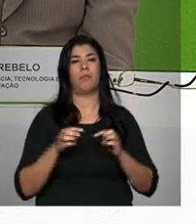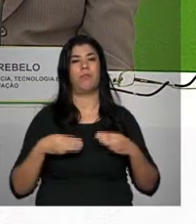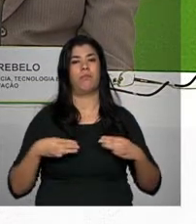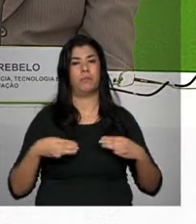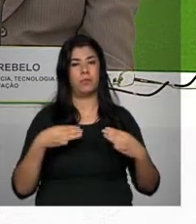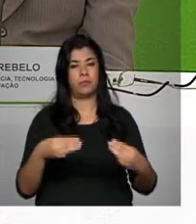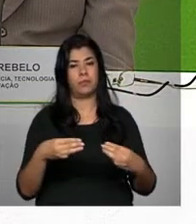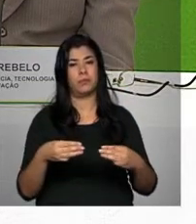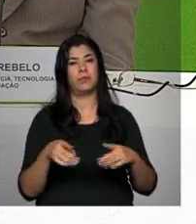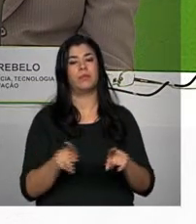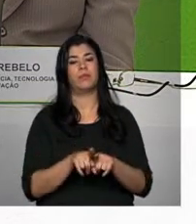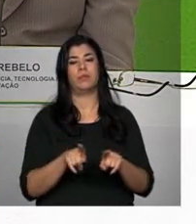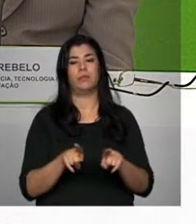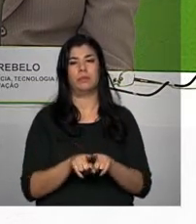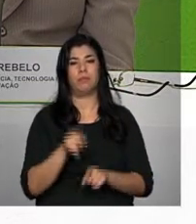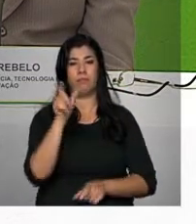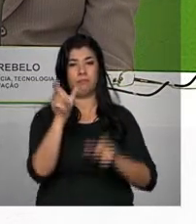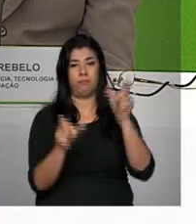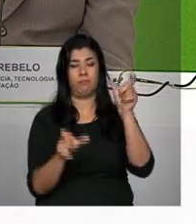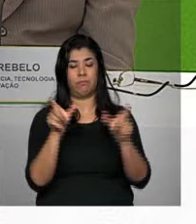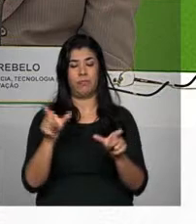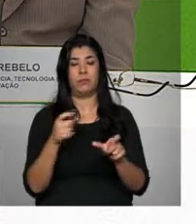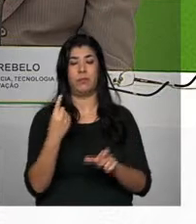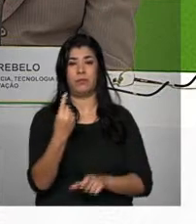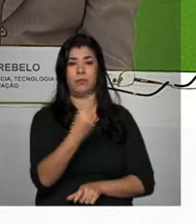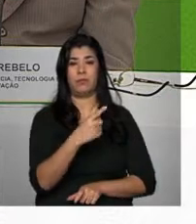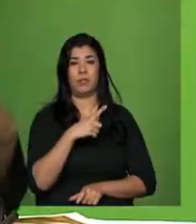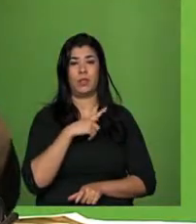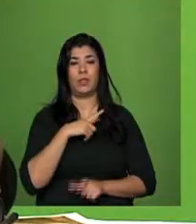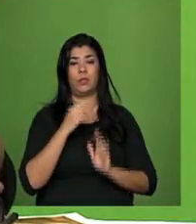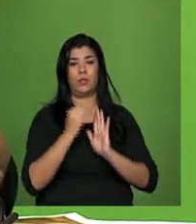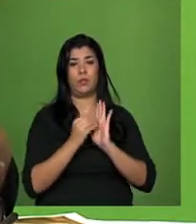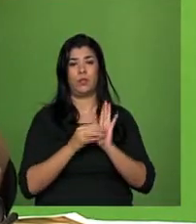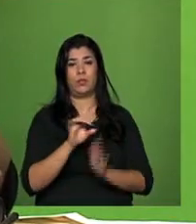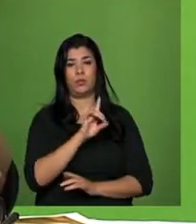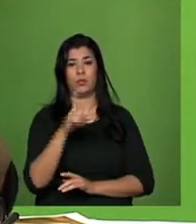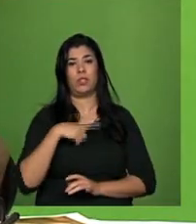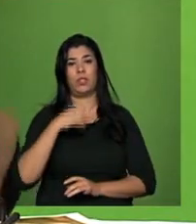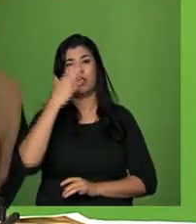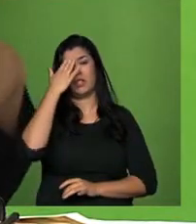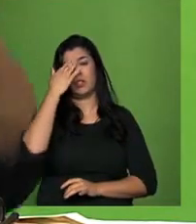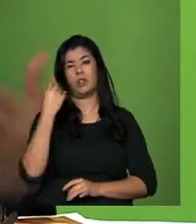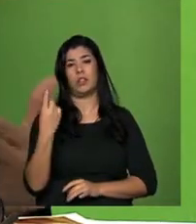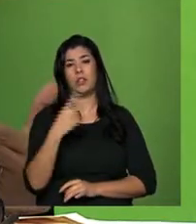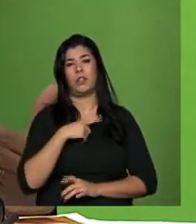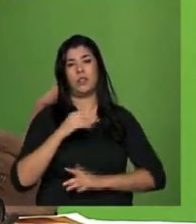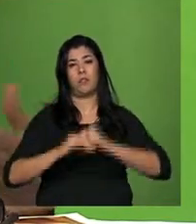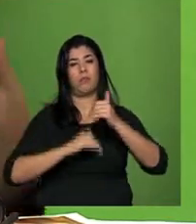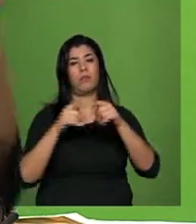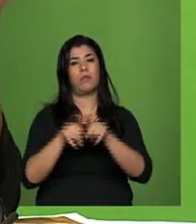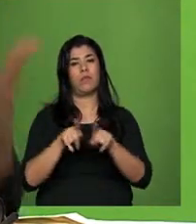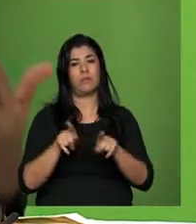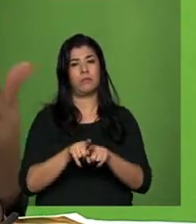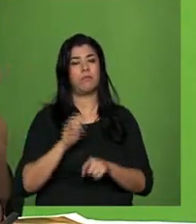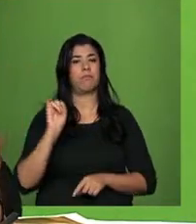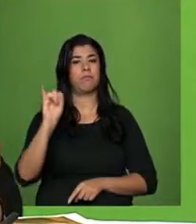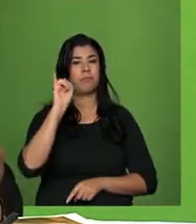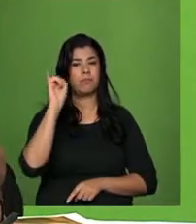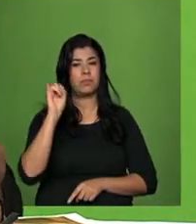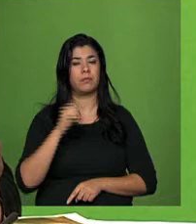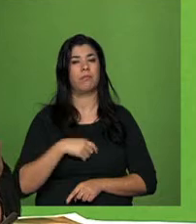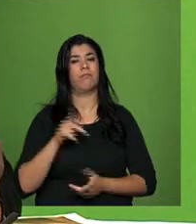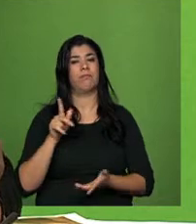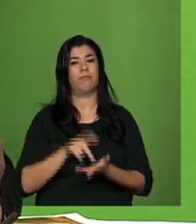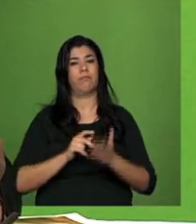a integração de agendas, faz com que a agenda de conservação da biodiversidade desse país avance, avance de maneira